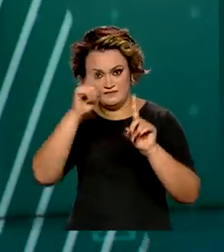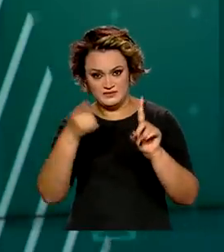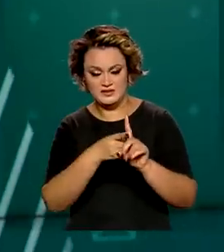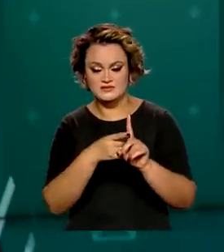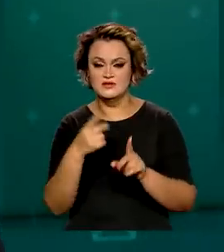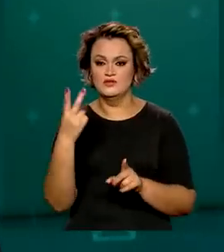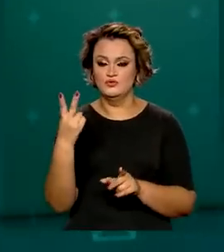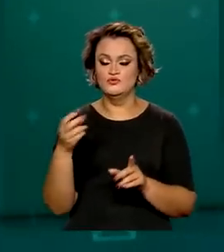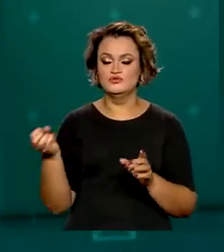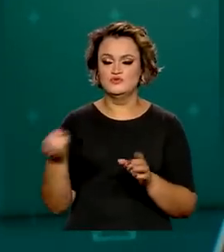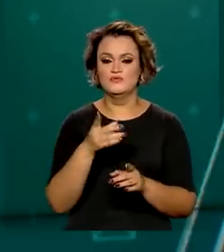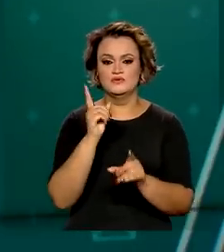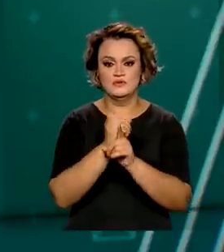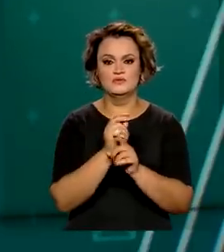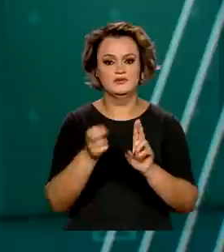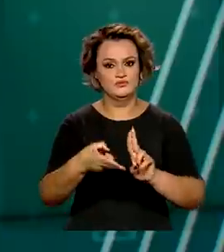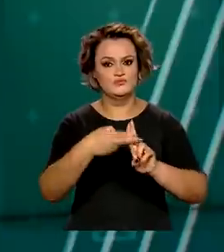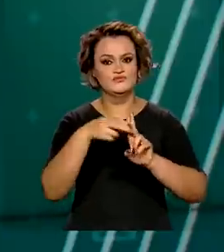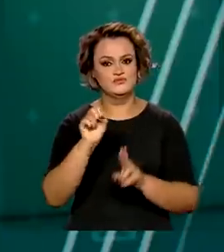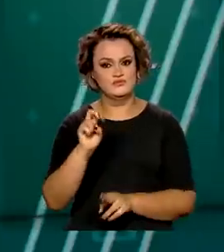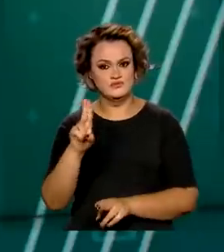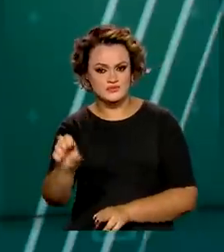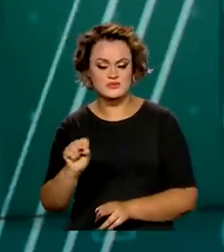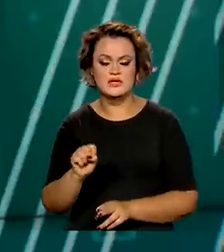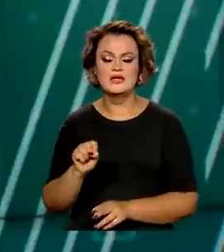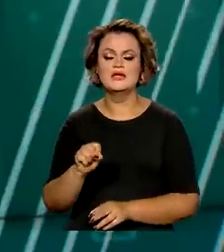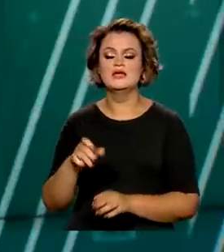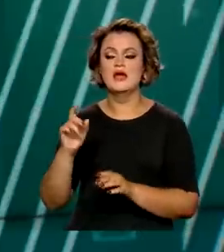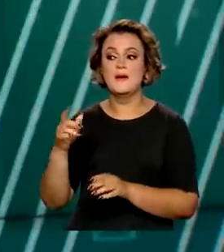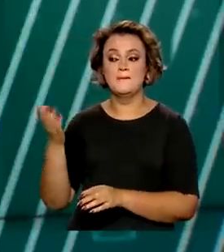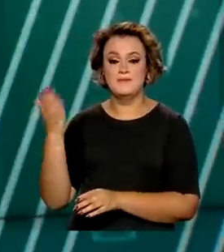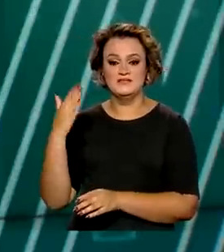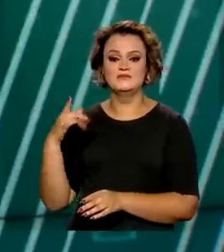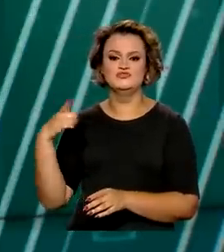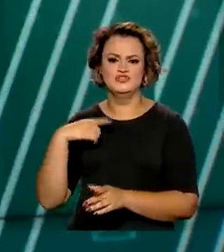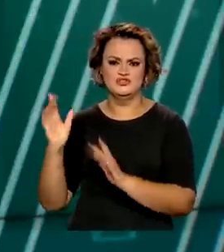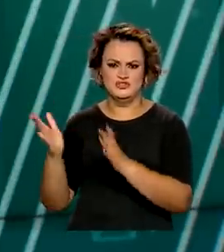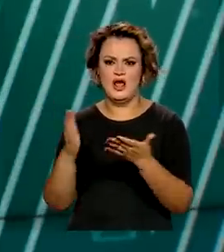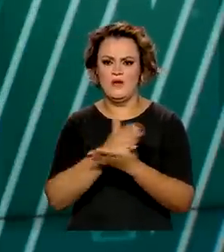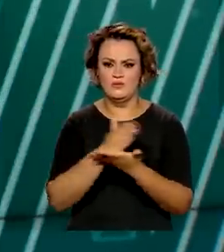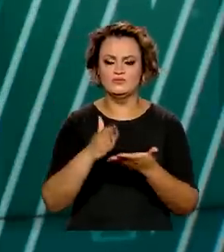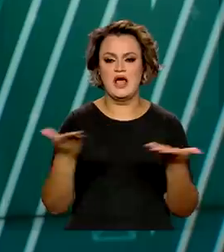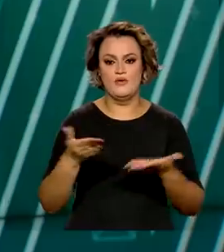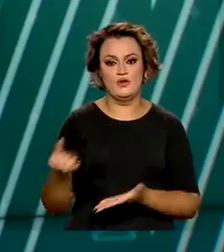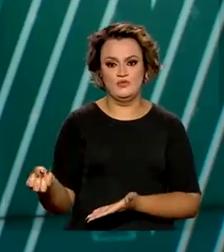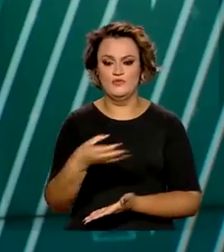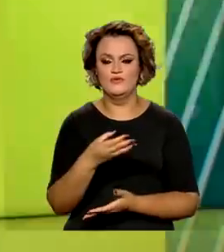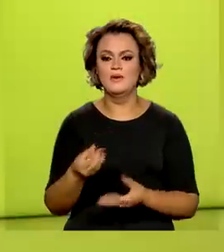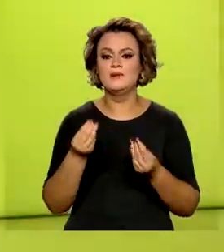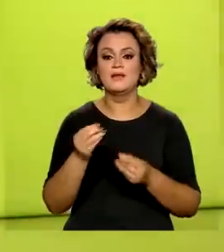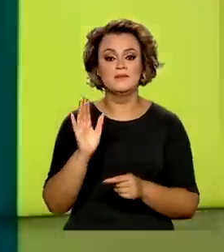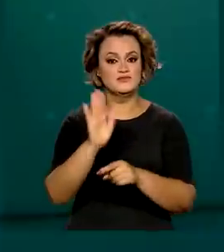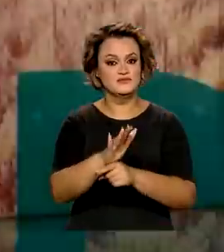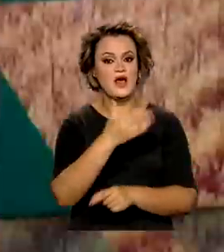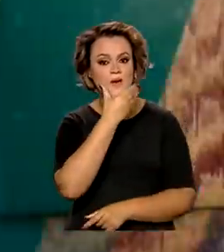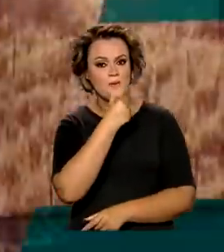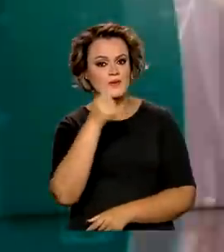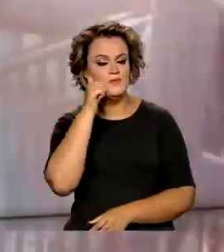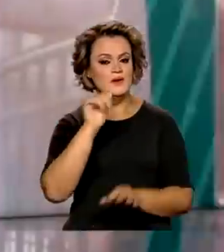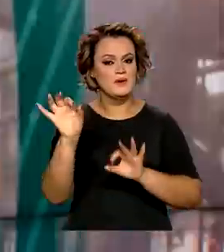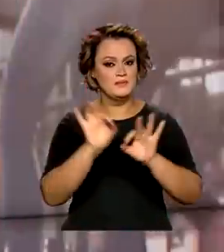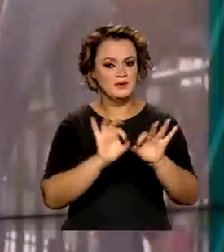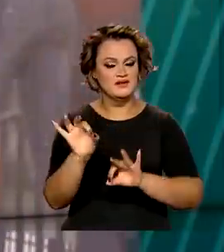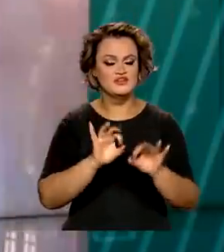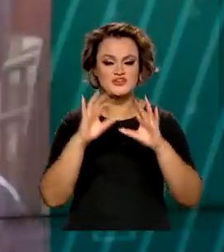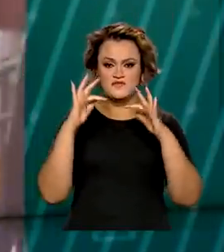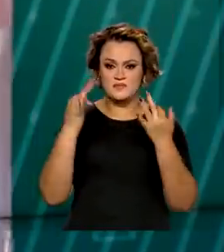Sistema Único de Saúde. Eles se somam a métodos já oferecidos pelo SUS. A meta é apoiar mulheres e homens no planejamento